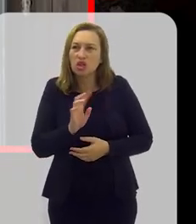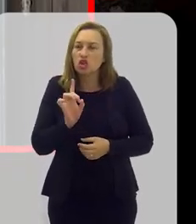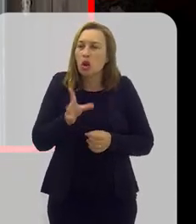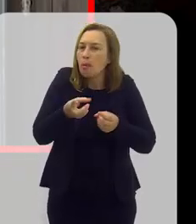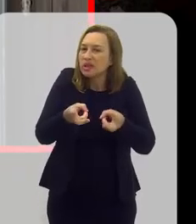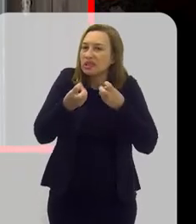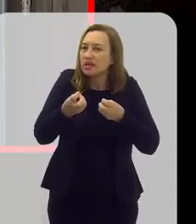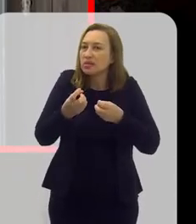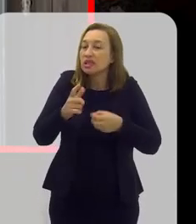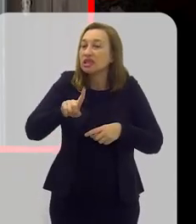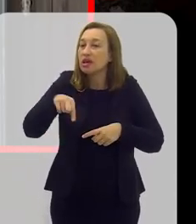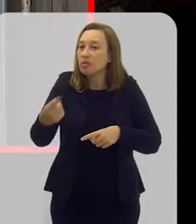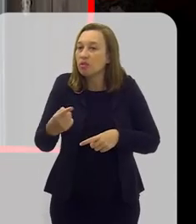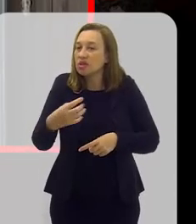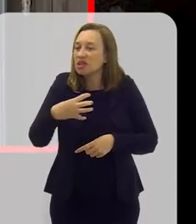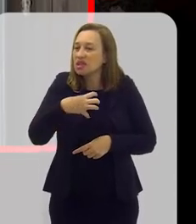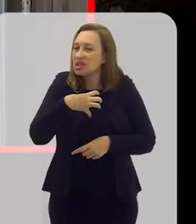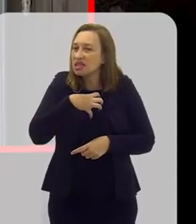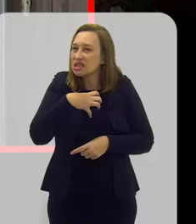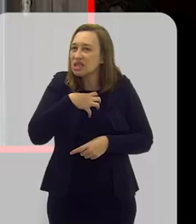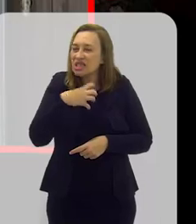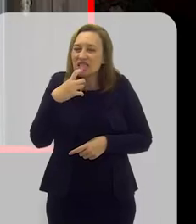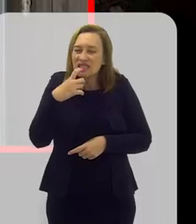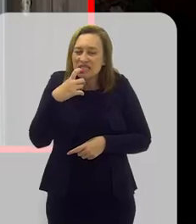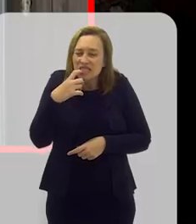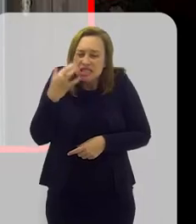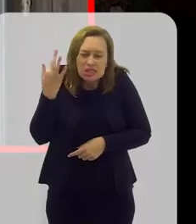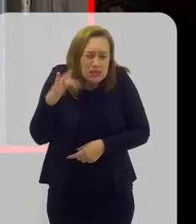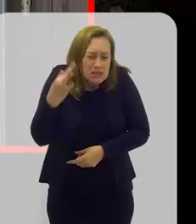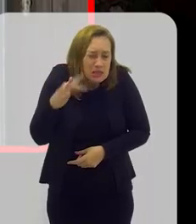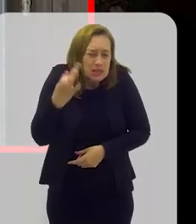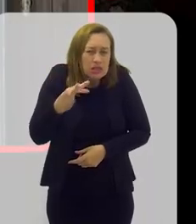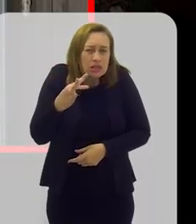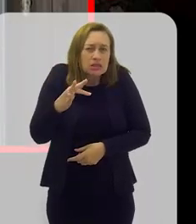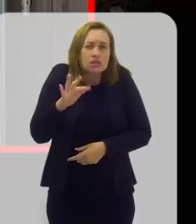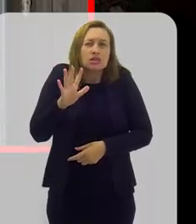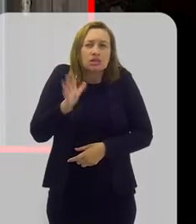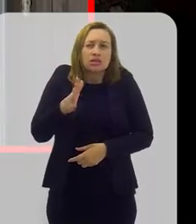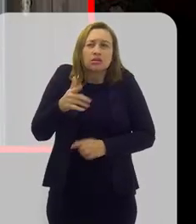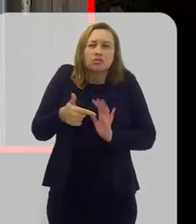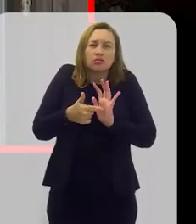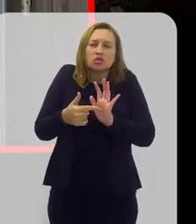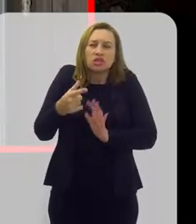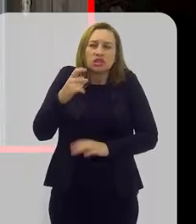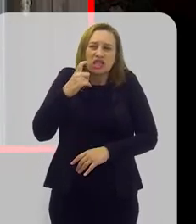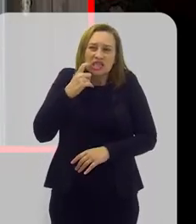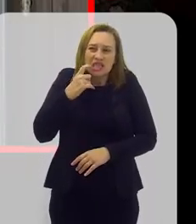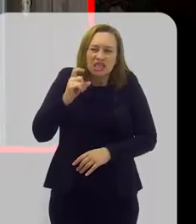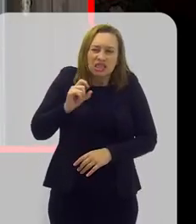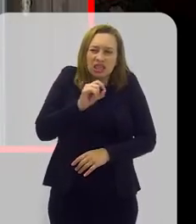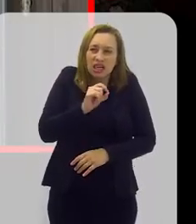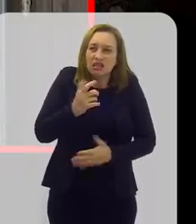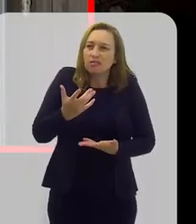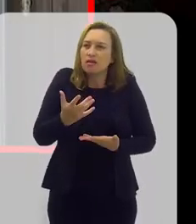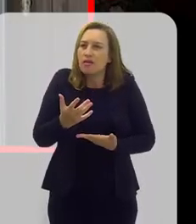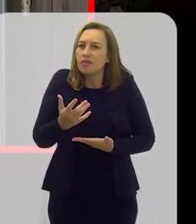comum, ela só percebe depois que sente aquela hipersensibilidade no dente, aquela dor, Ali já é um sinal de que a cárie já está